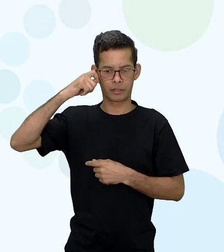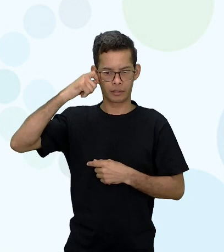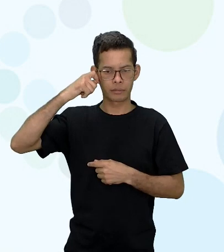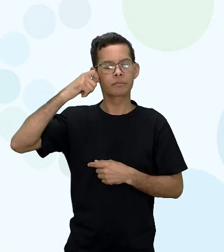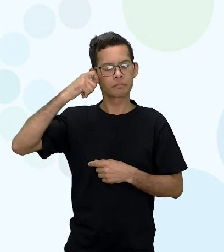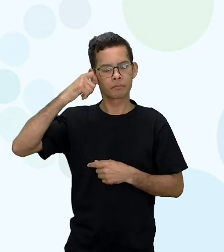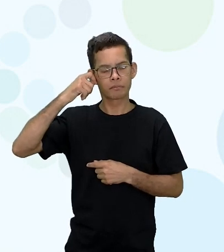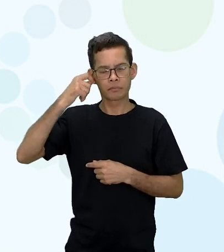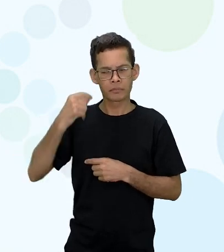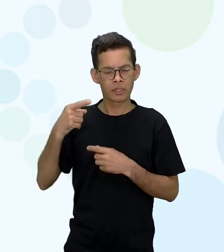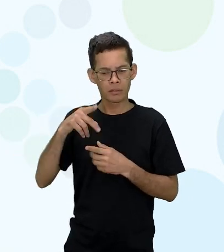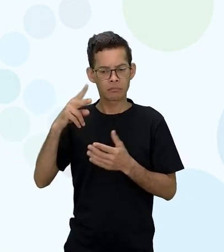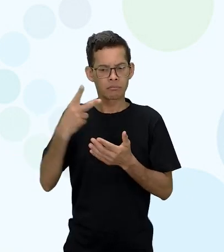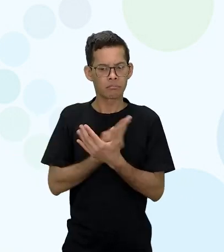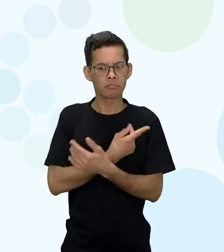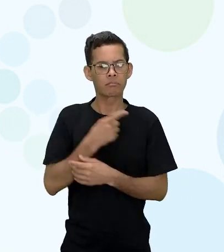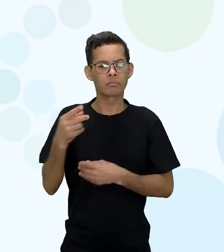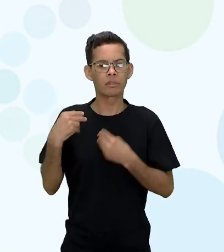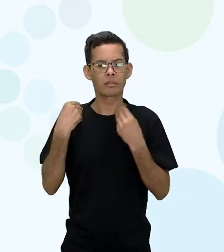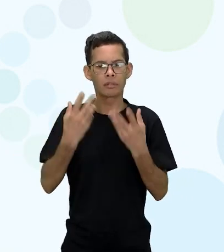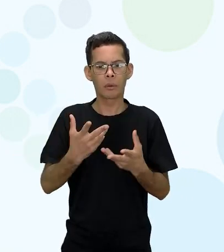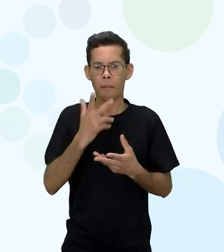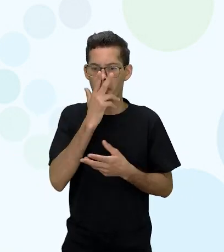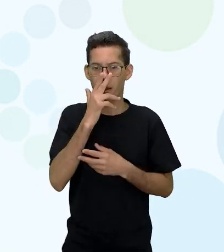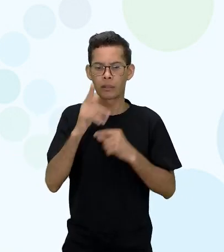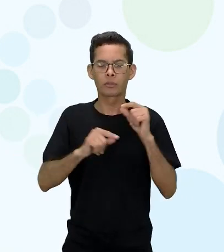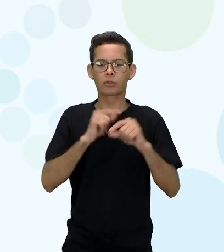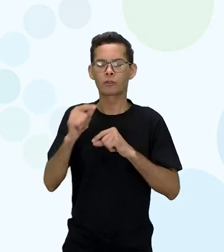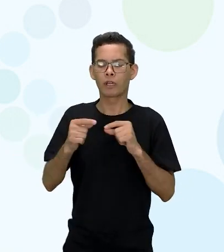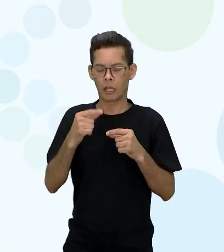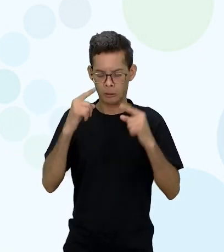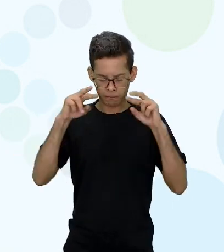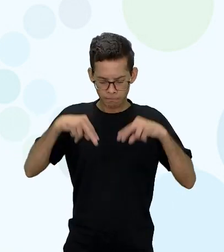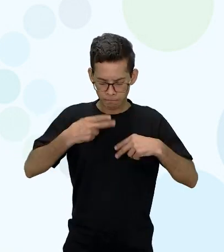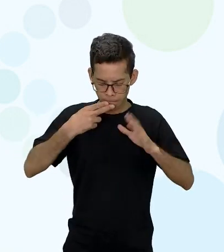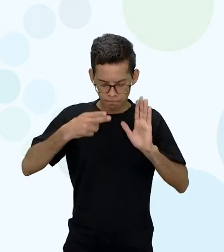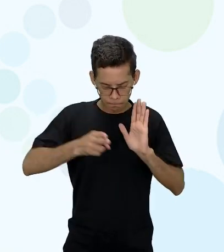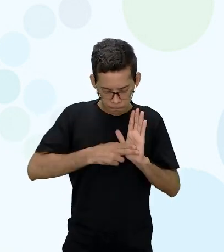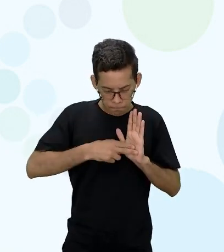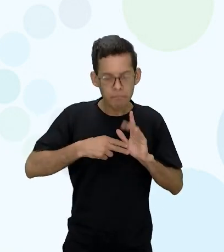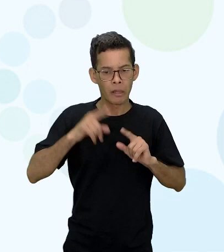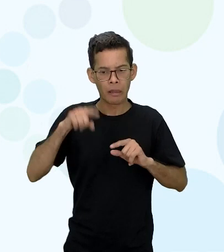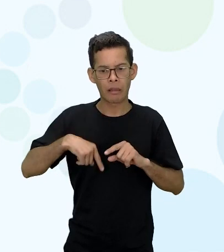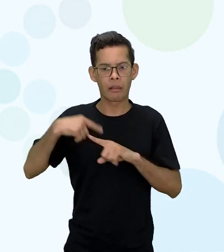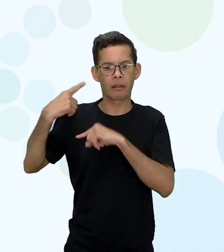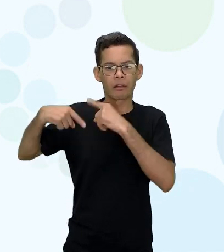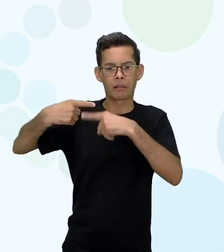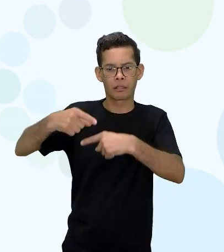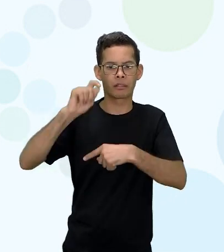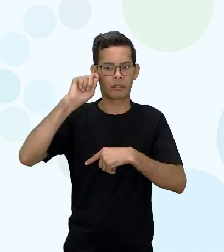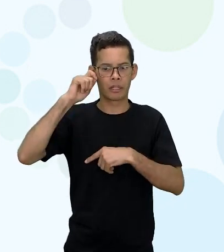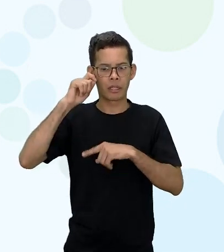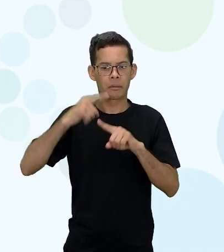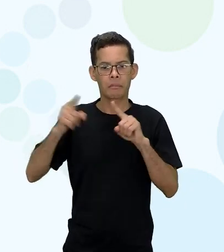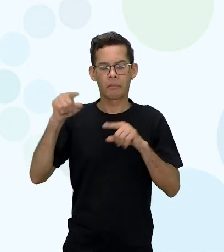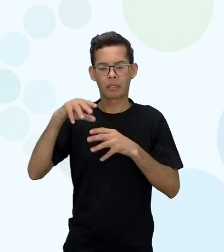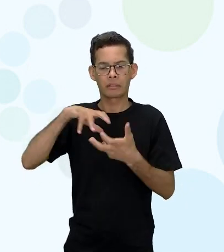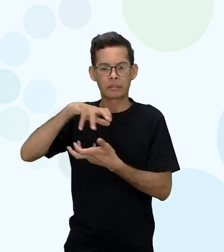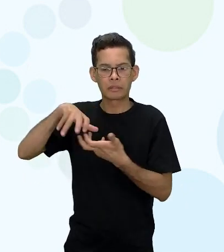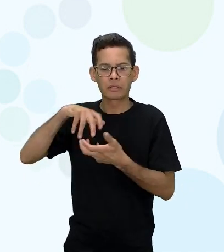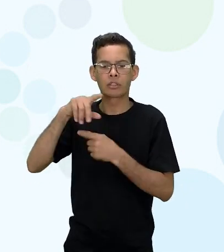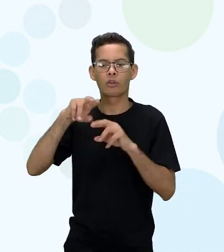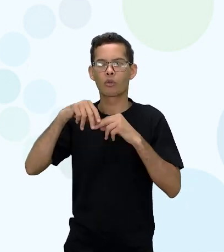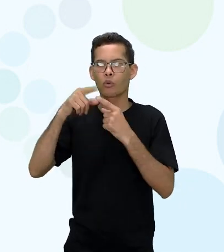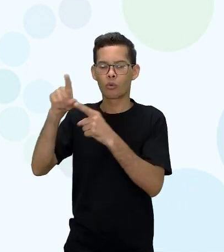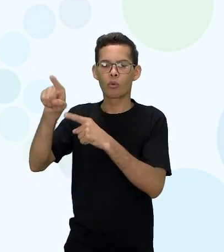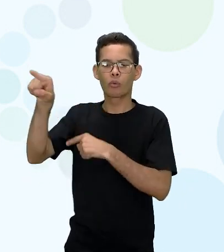dificuldades entre ela e a população francesa, a qual acreditava pertencer por direito, tendo em vista